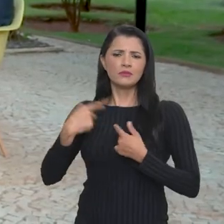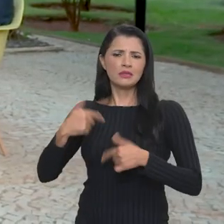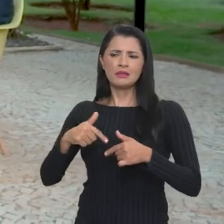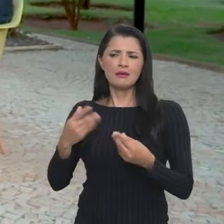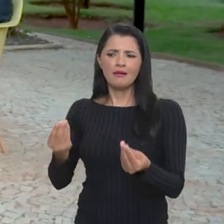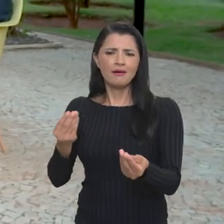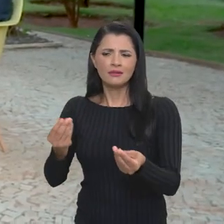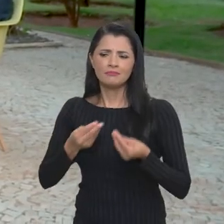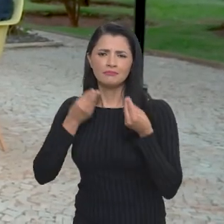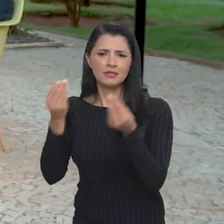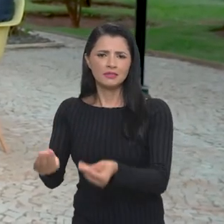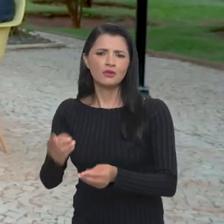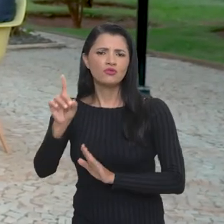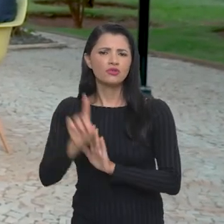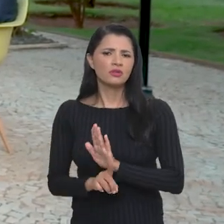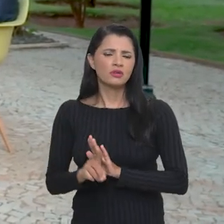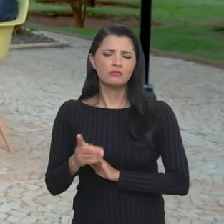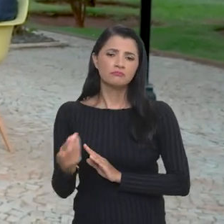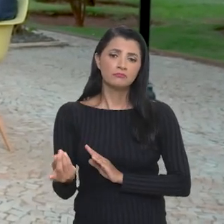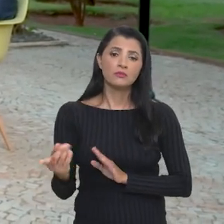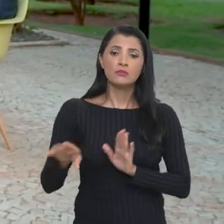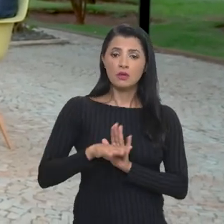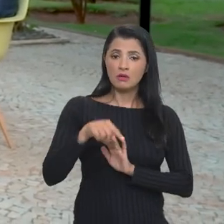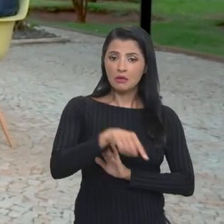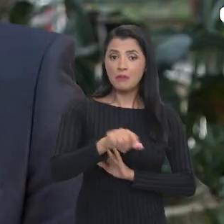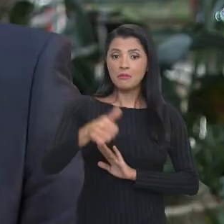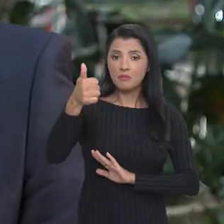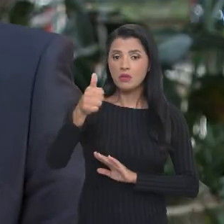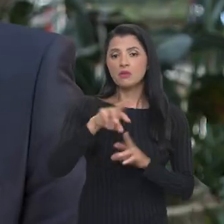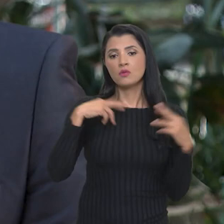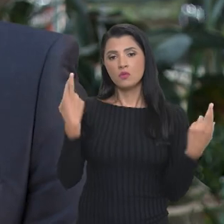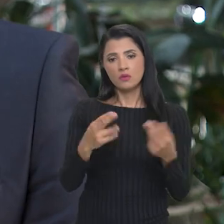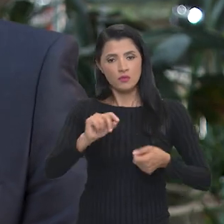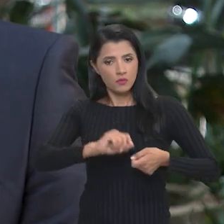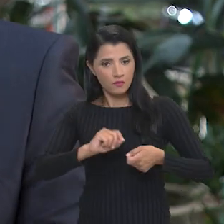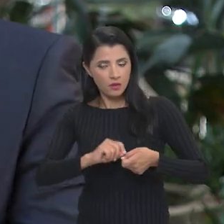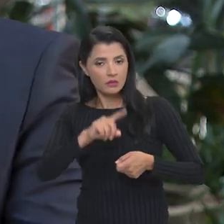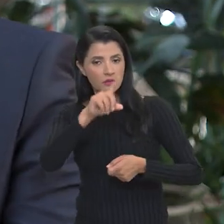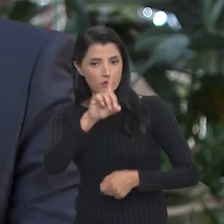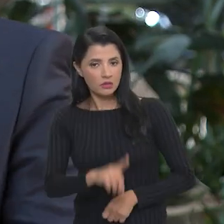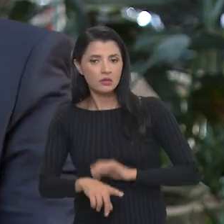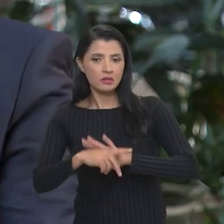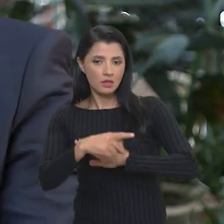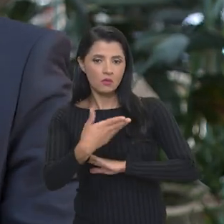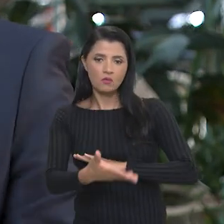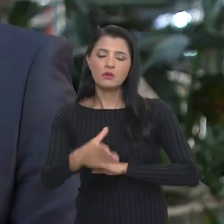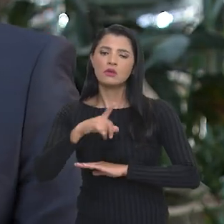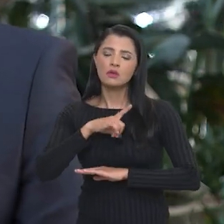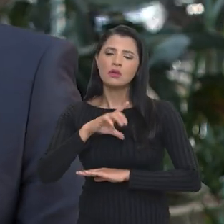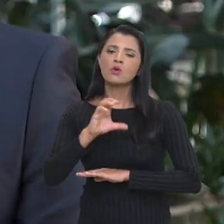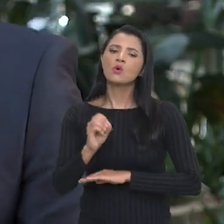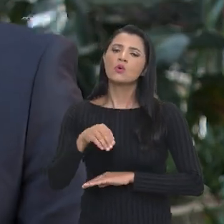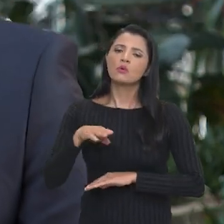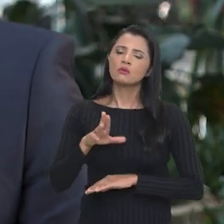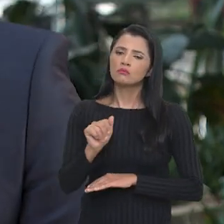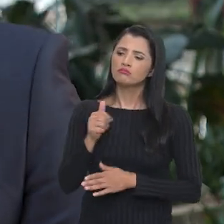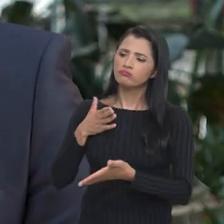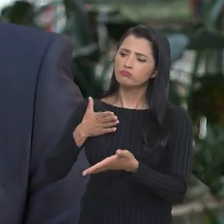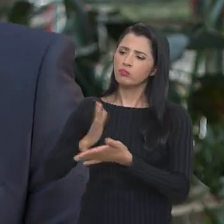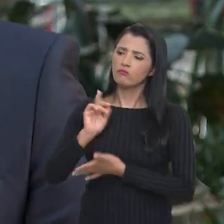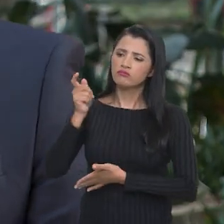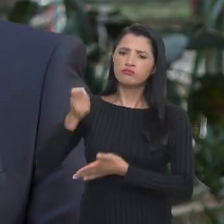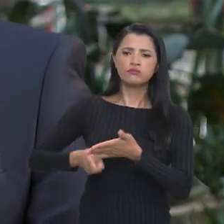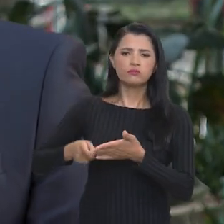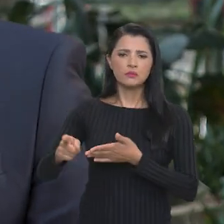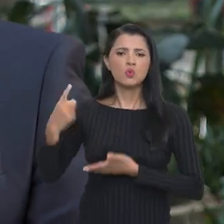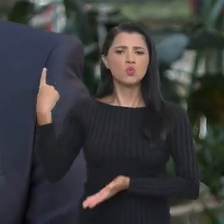chegamos aqui na primeira reunião que fizemos da direção da companhia, nós aprovamos, homologamos esse acordo. No segundo